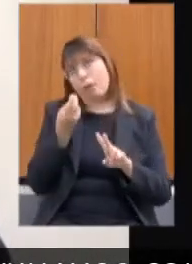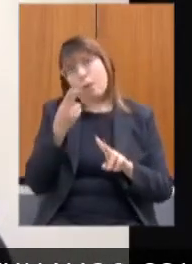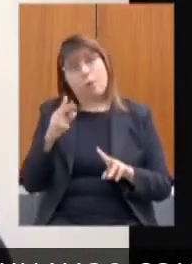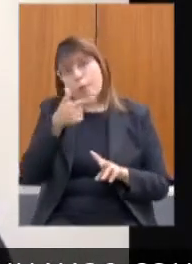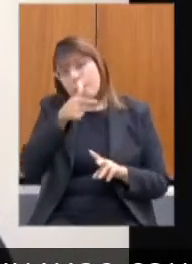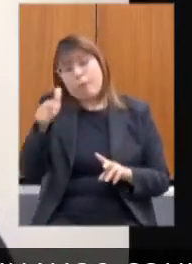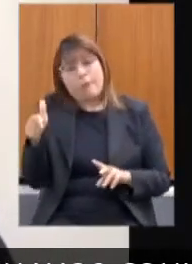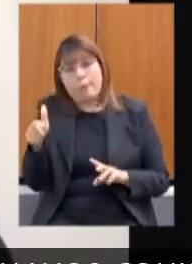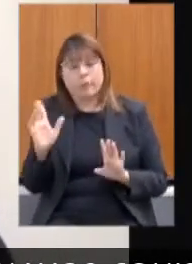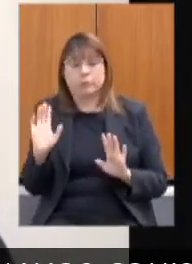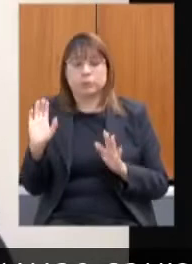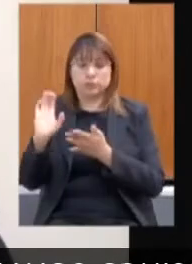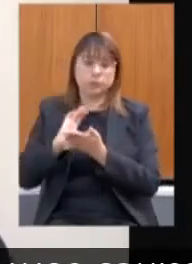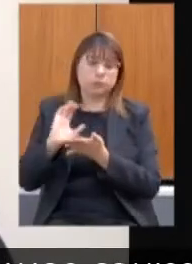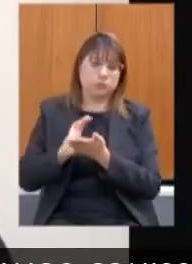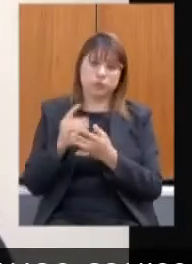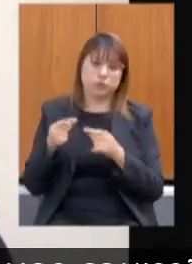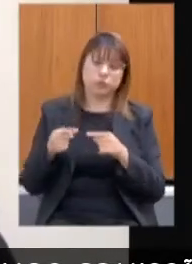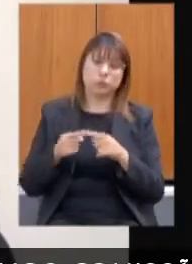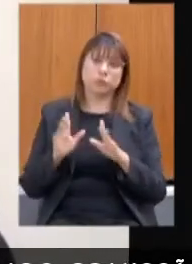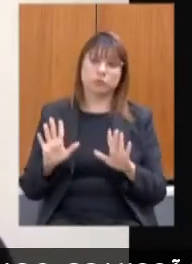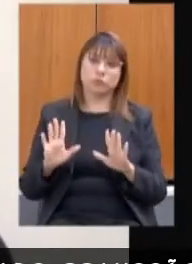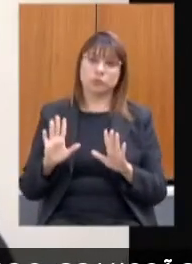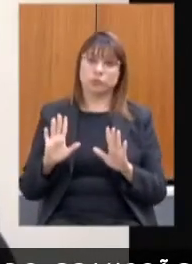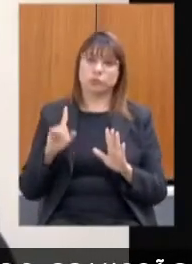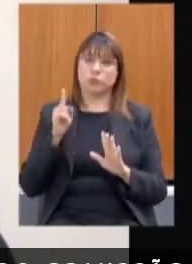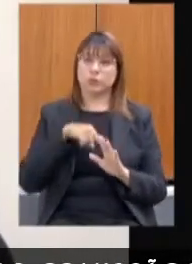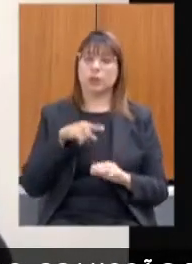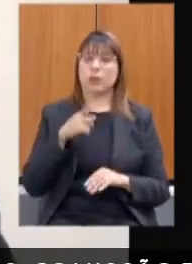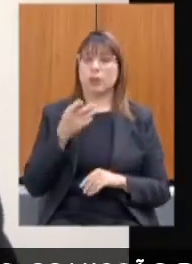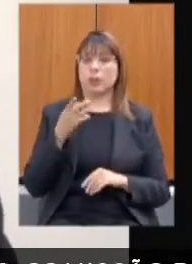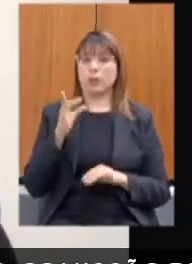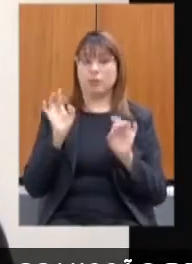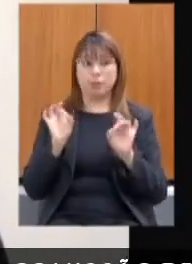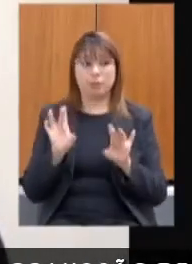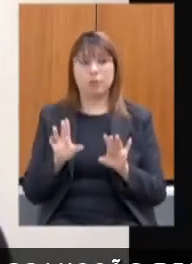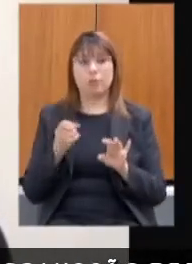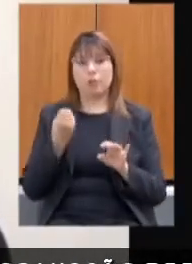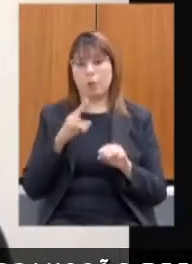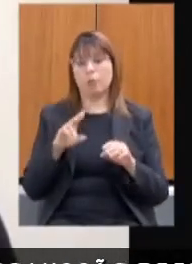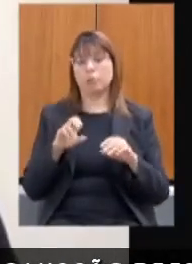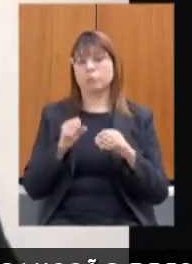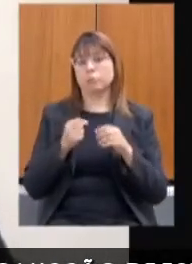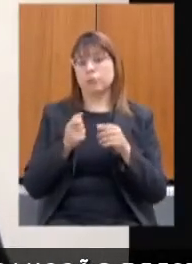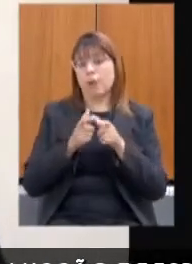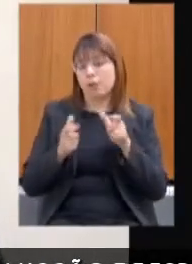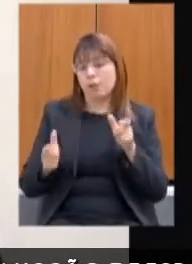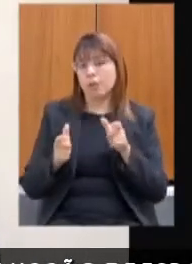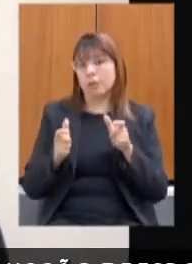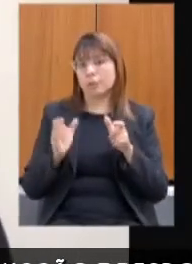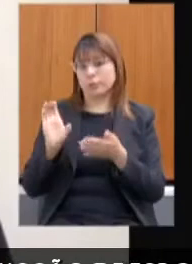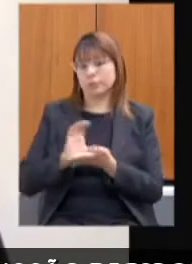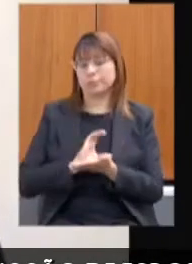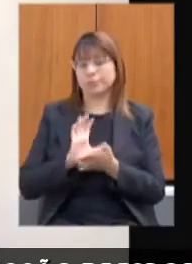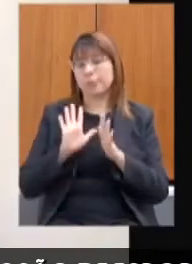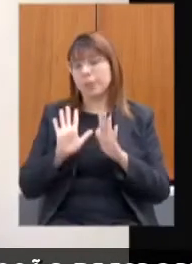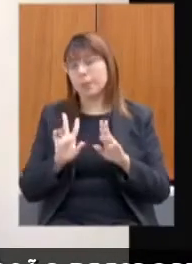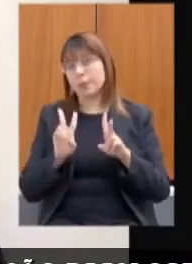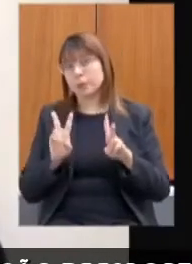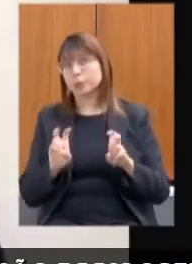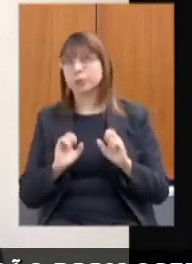outras fontes de receitas extraordinárias ou mesmo de ampliação de receita. Com relação à questão